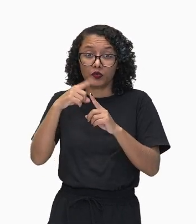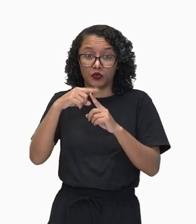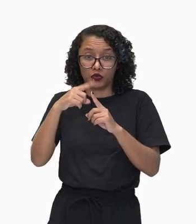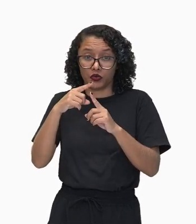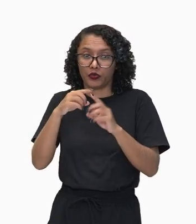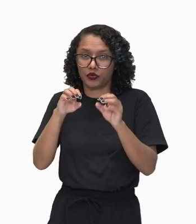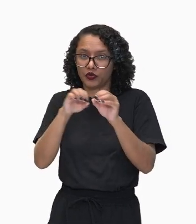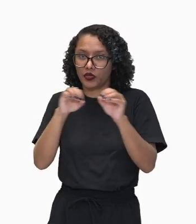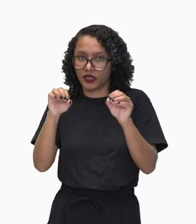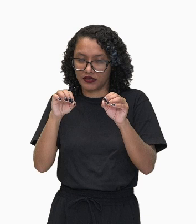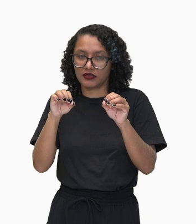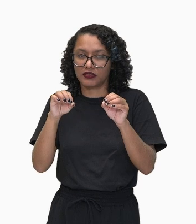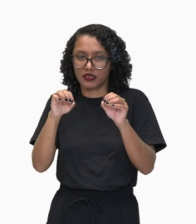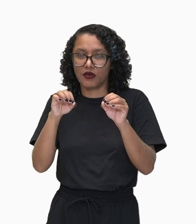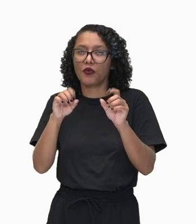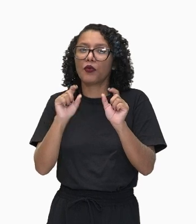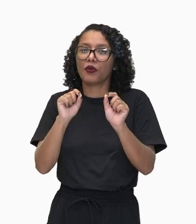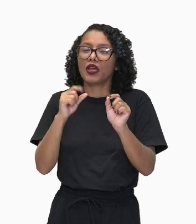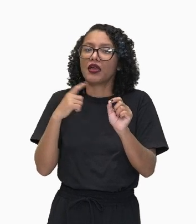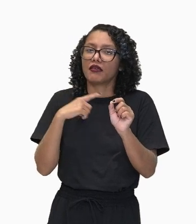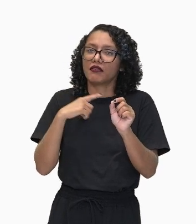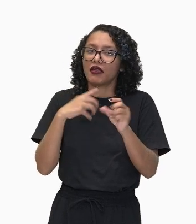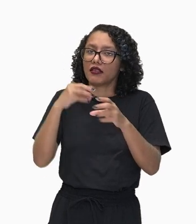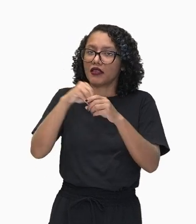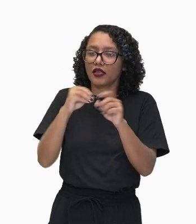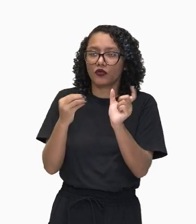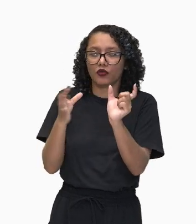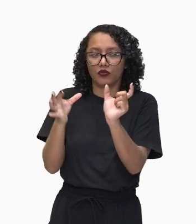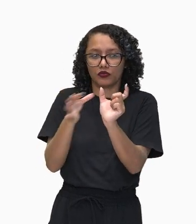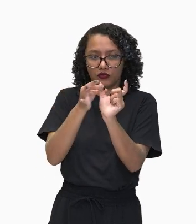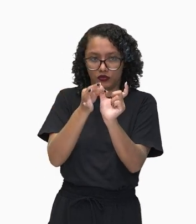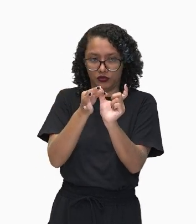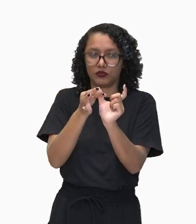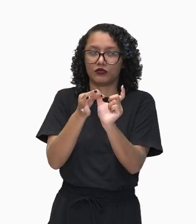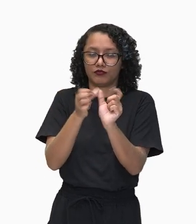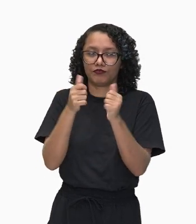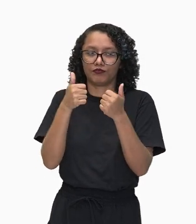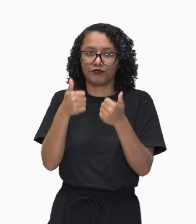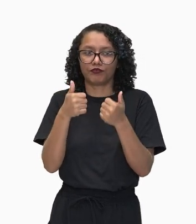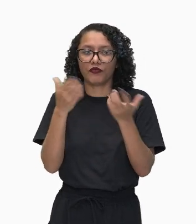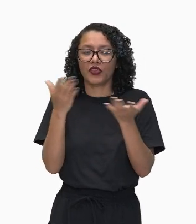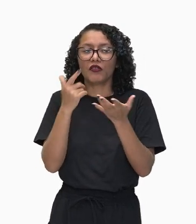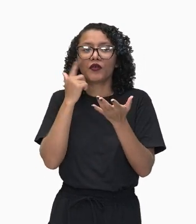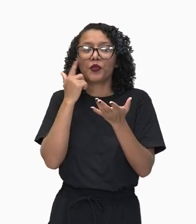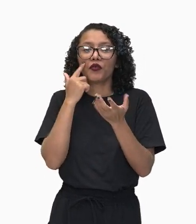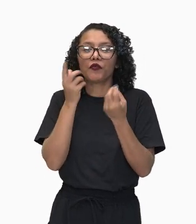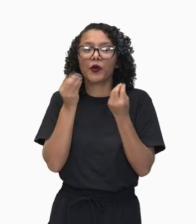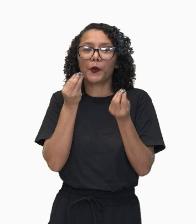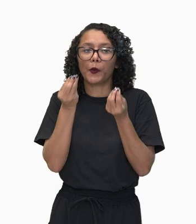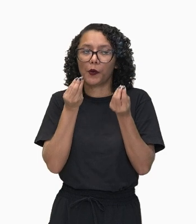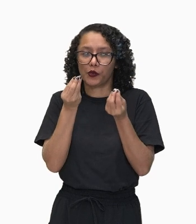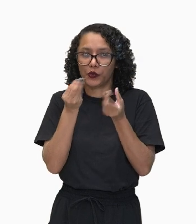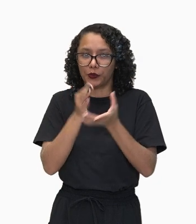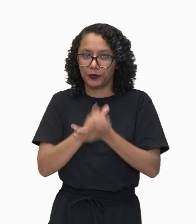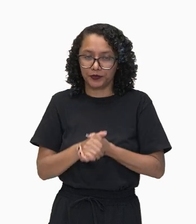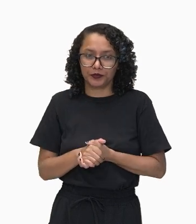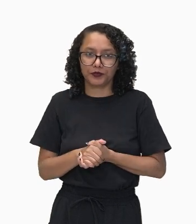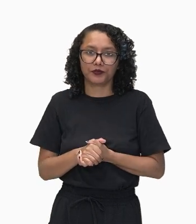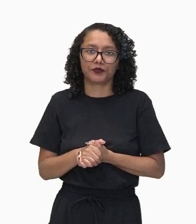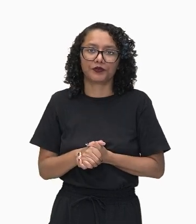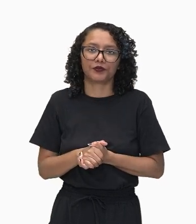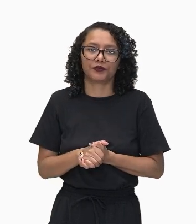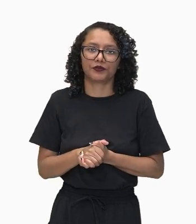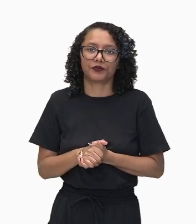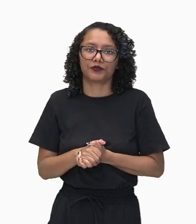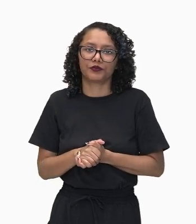ligadas. Elas quem? As conjunções. Vamos ver aqui o sentido que elas vão trazer de algumas, algumas conjunções vão